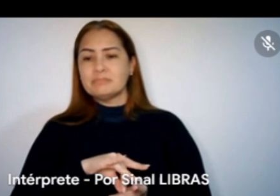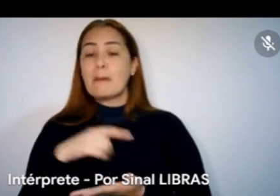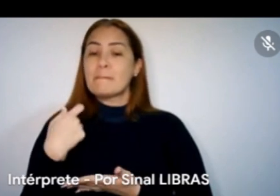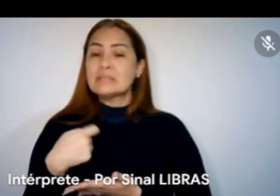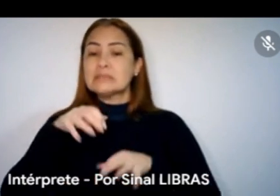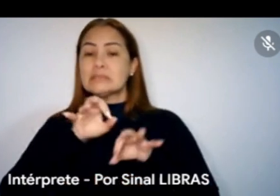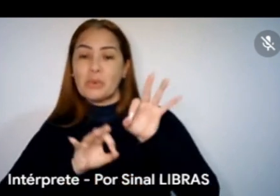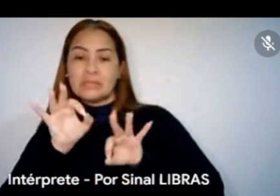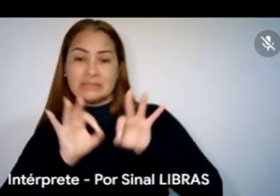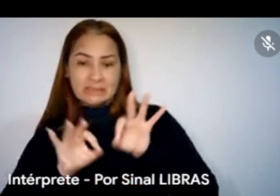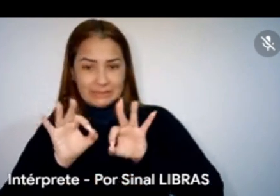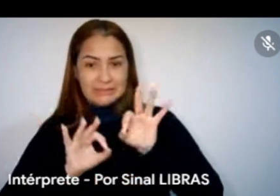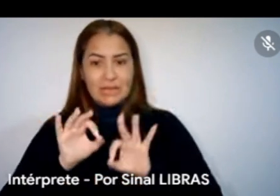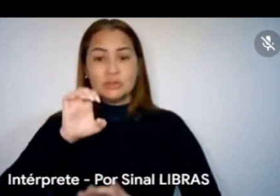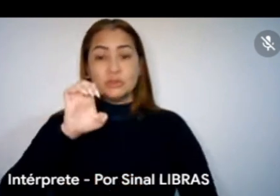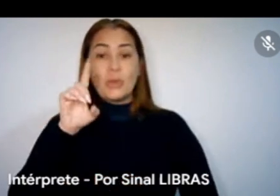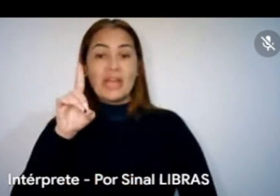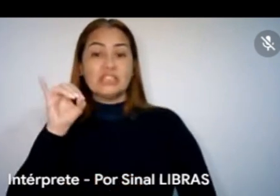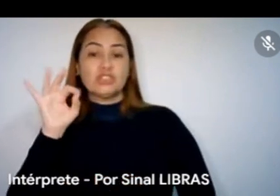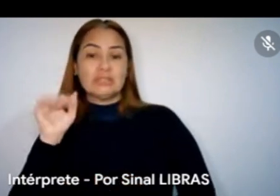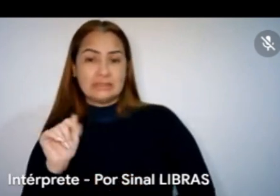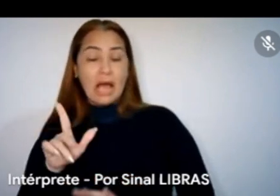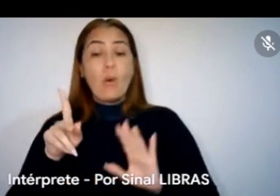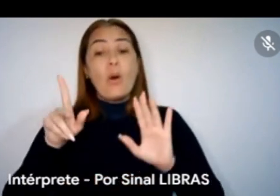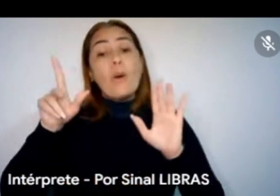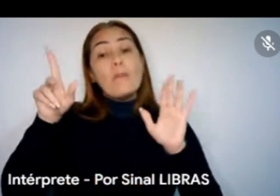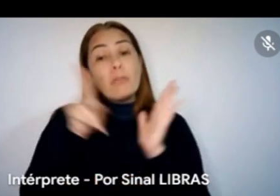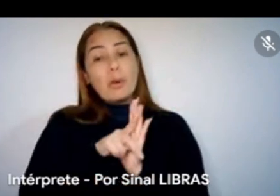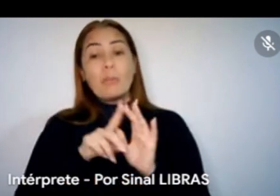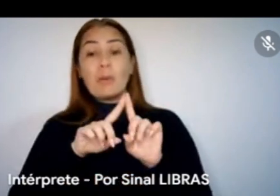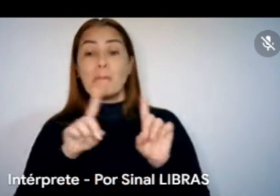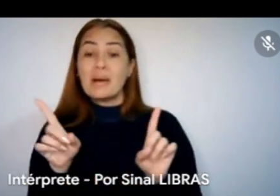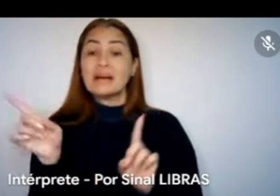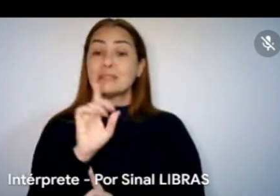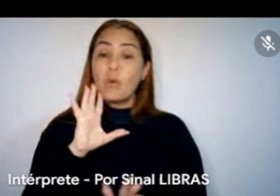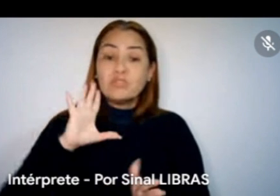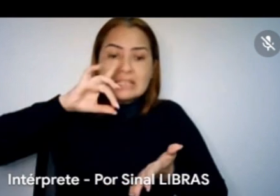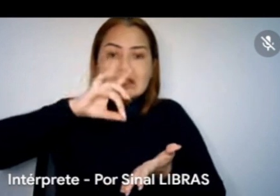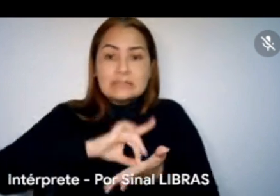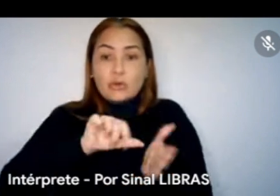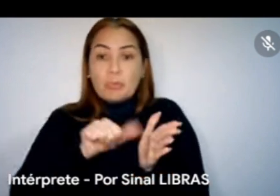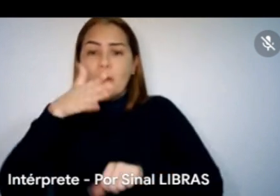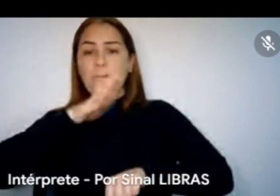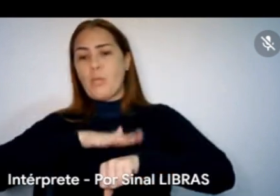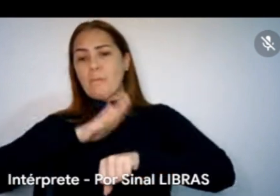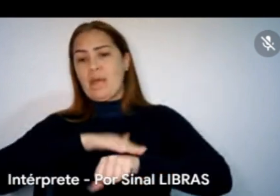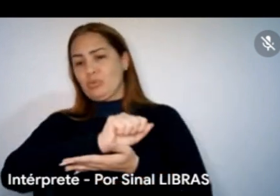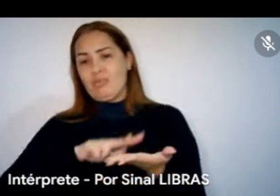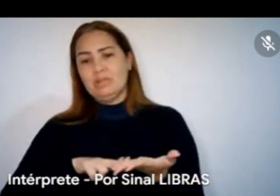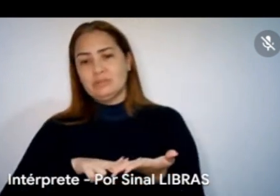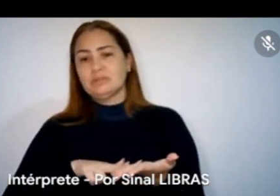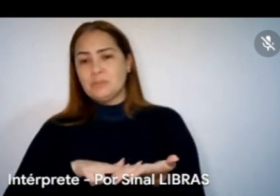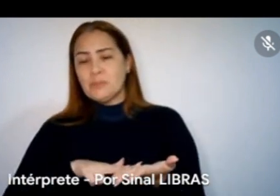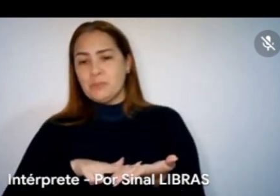no edital qual vai ser, mas que ela não seja a primeira instância de avaliação. Eu acho que